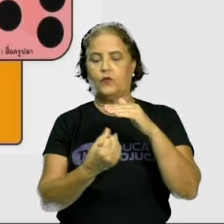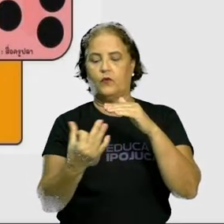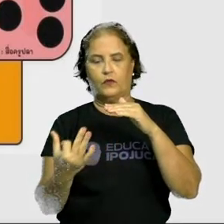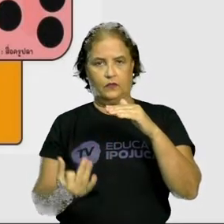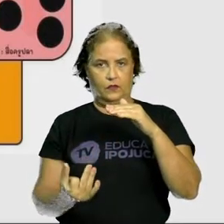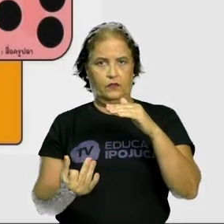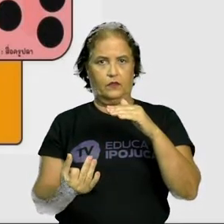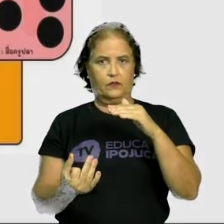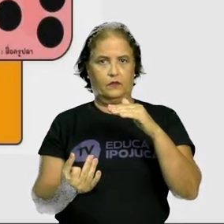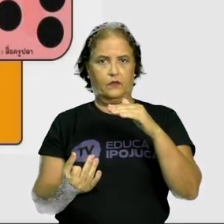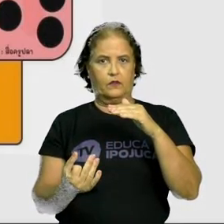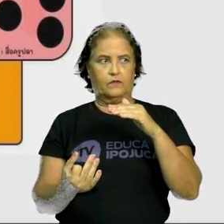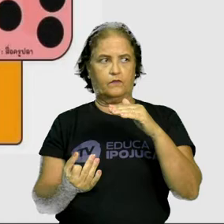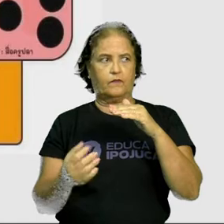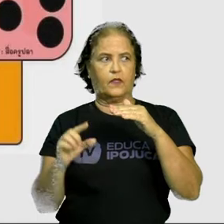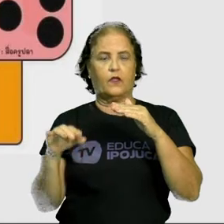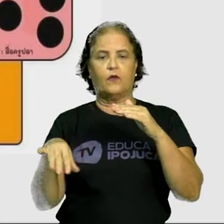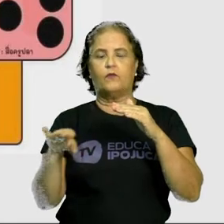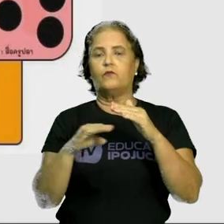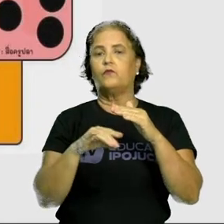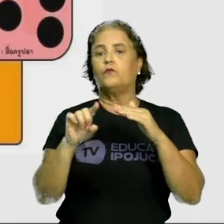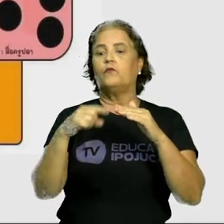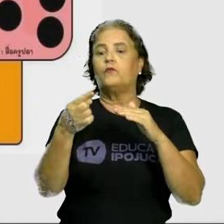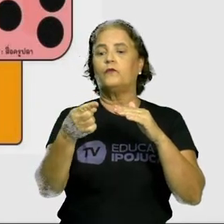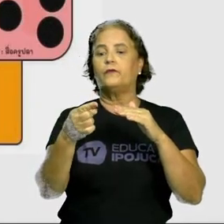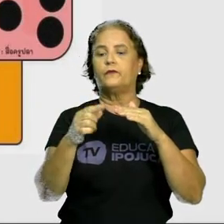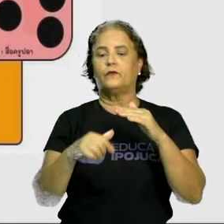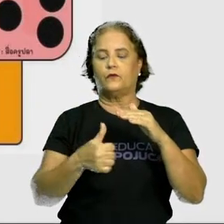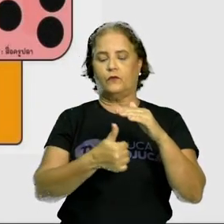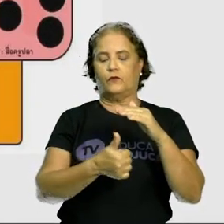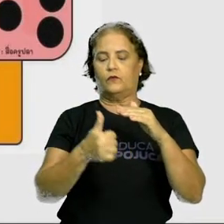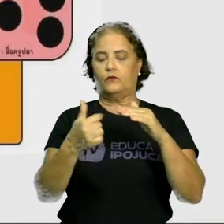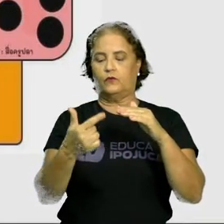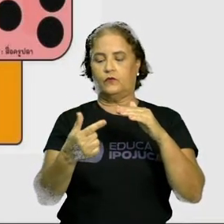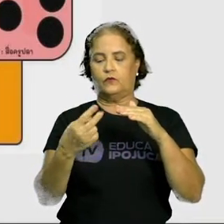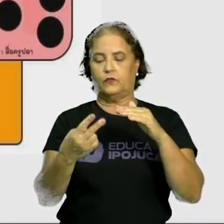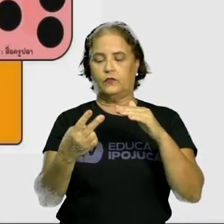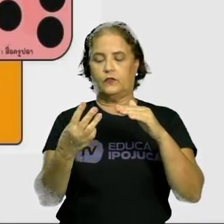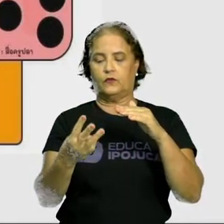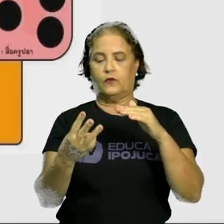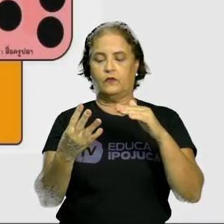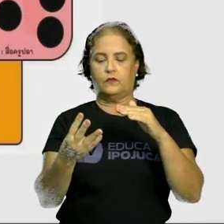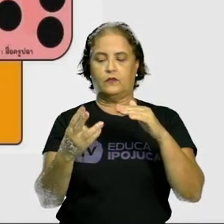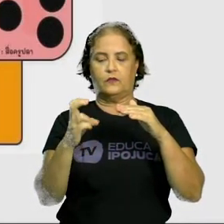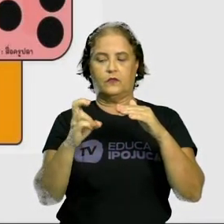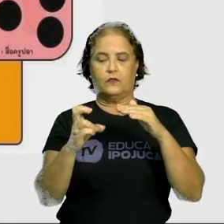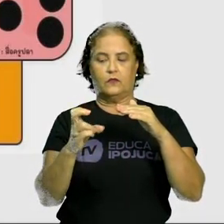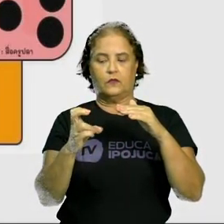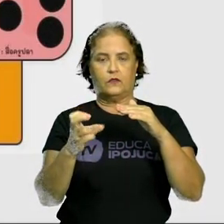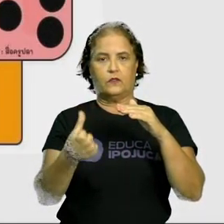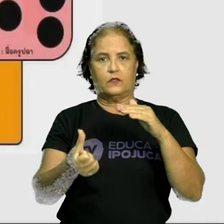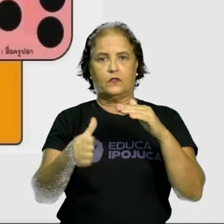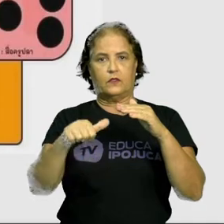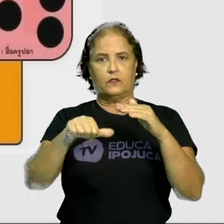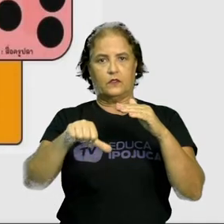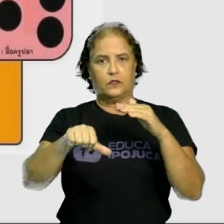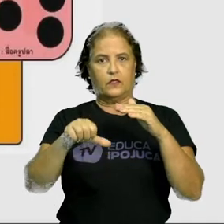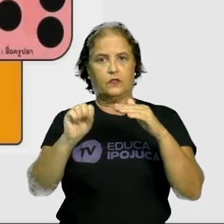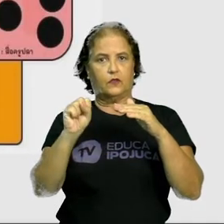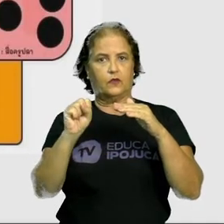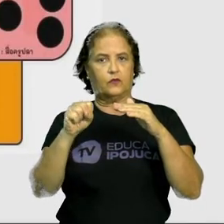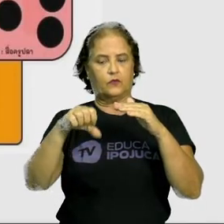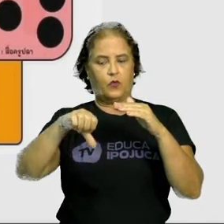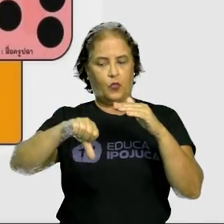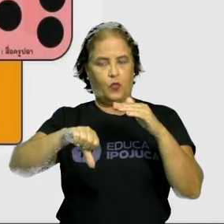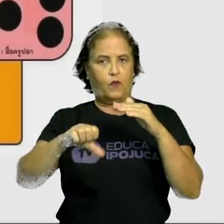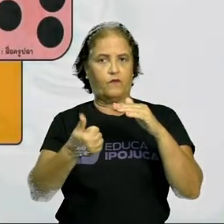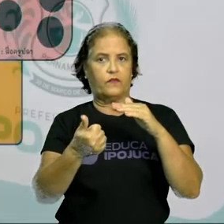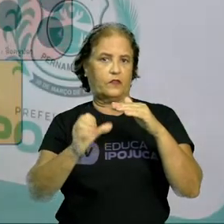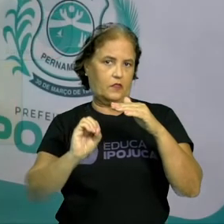dez